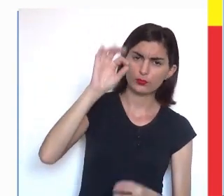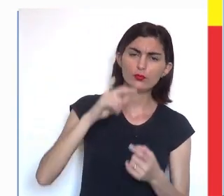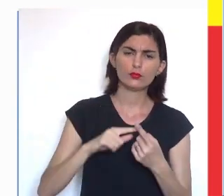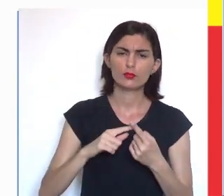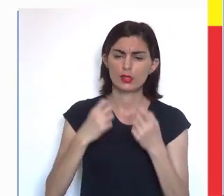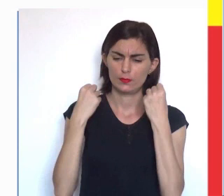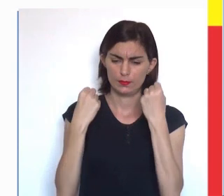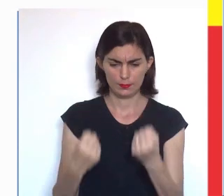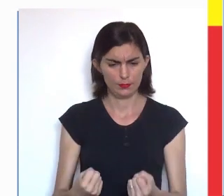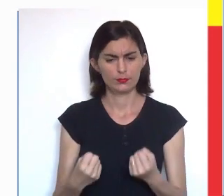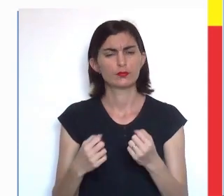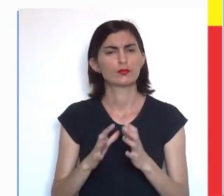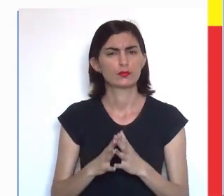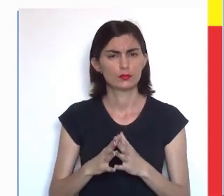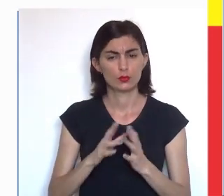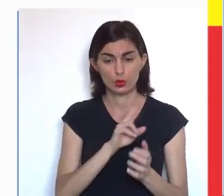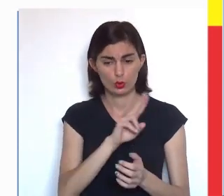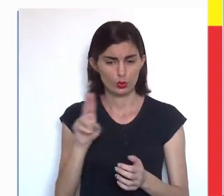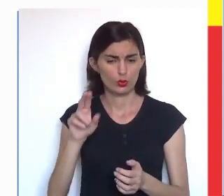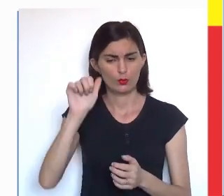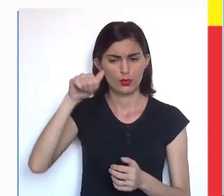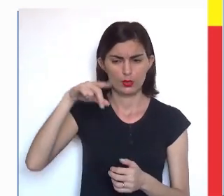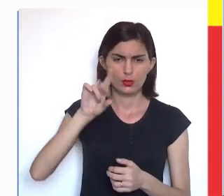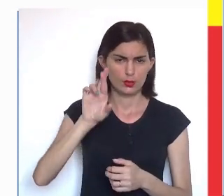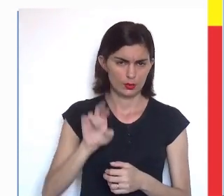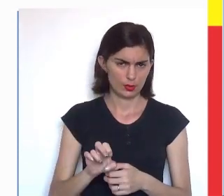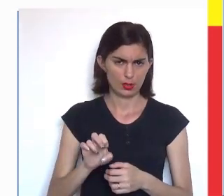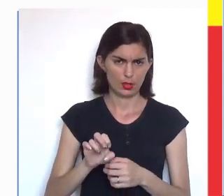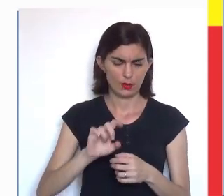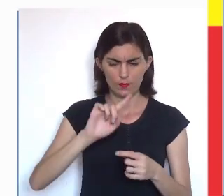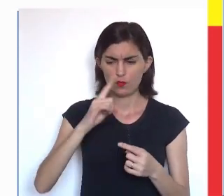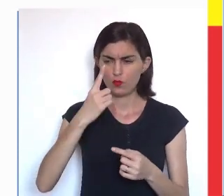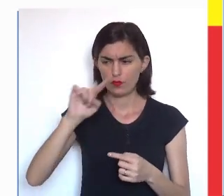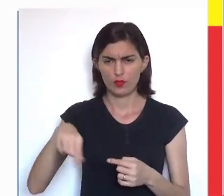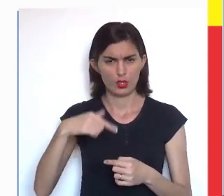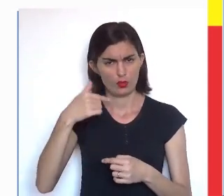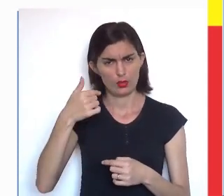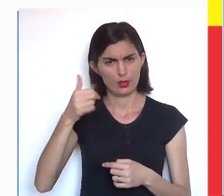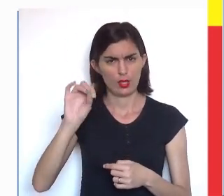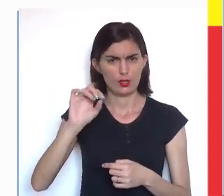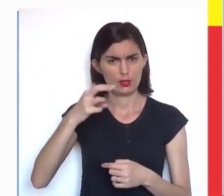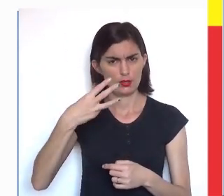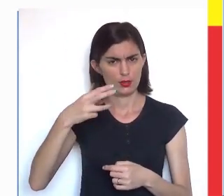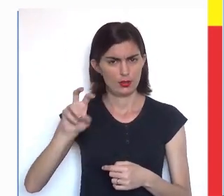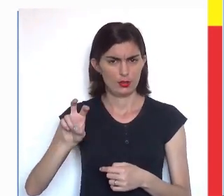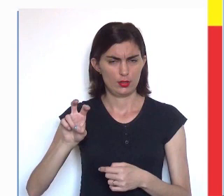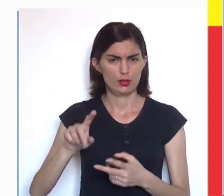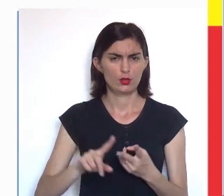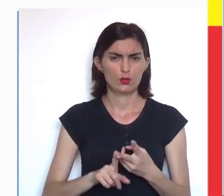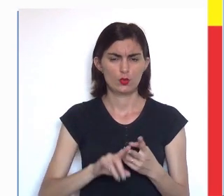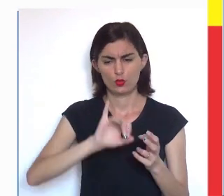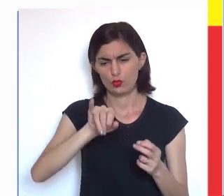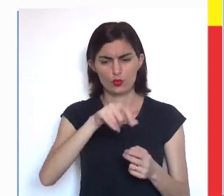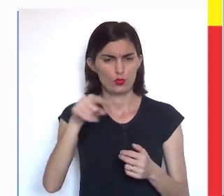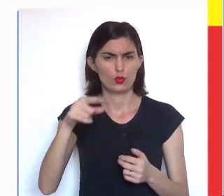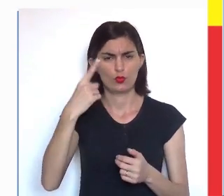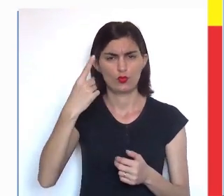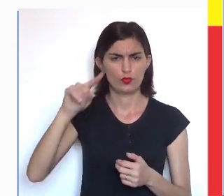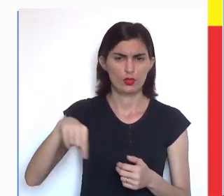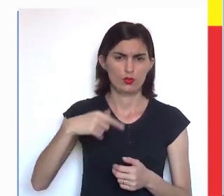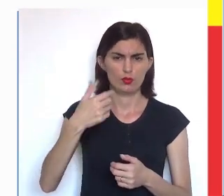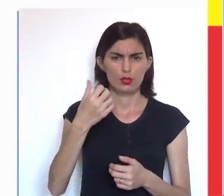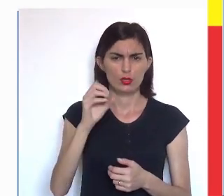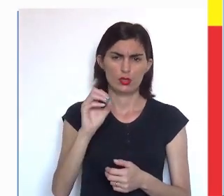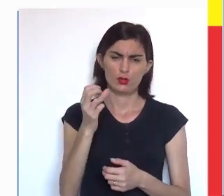altura e o peso. Então, nome André, 1,10 e 35. João,